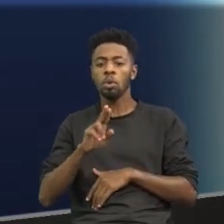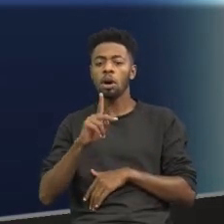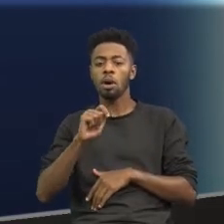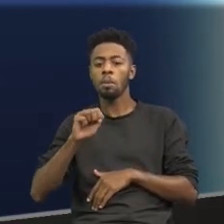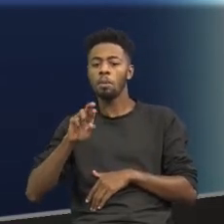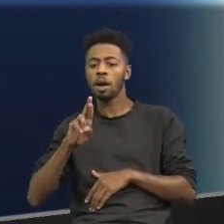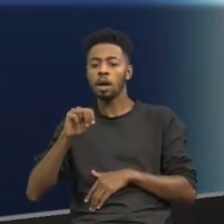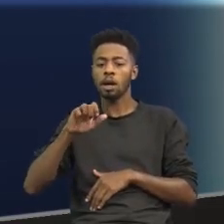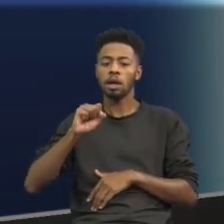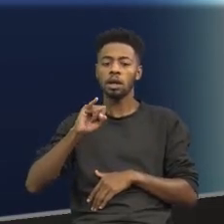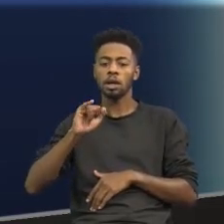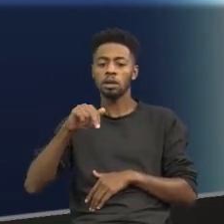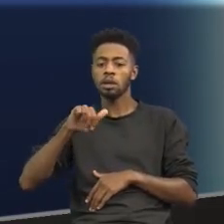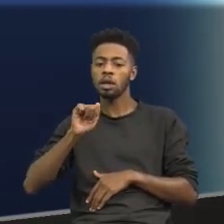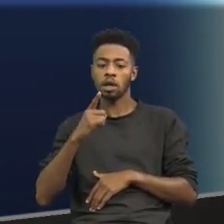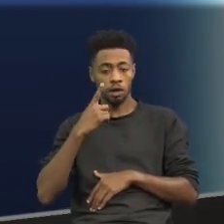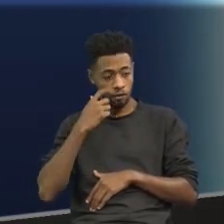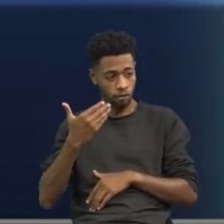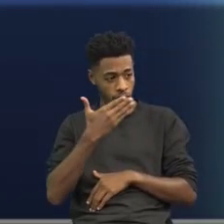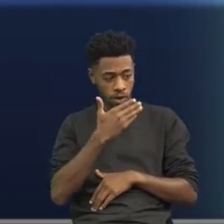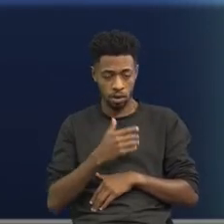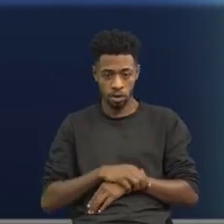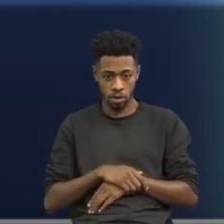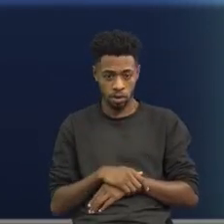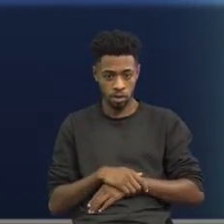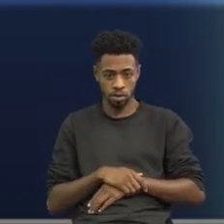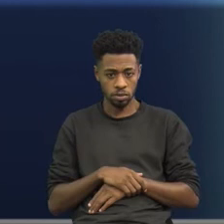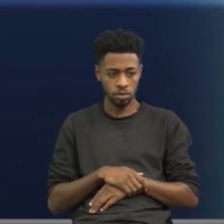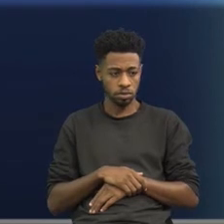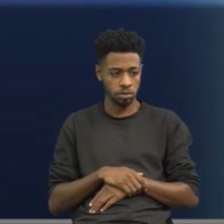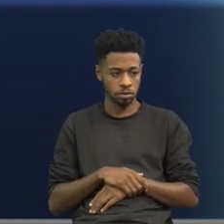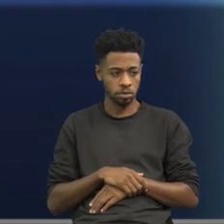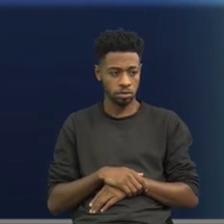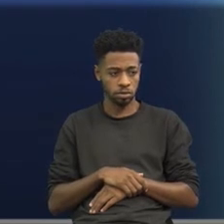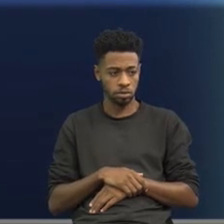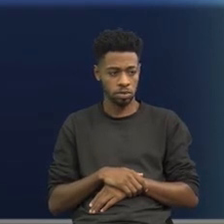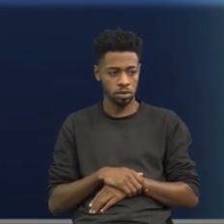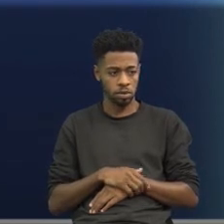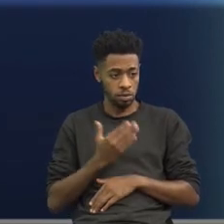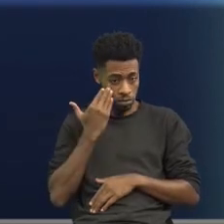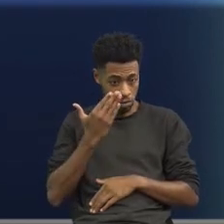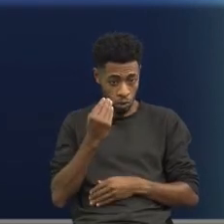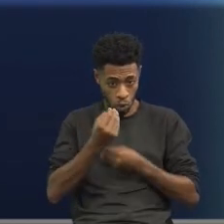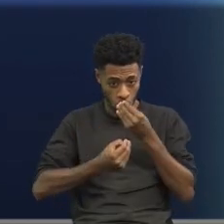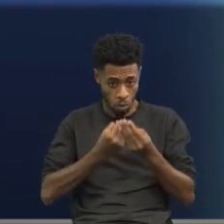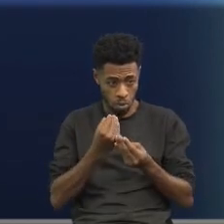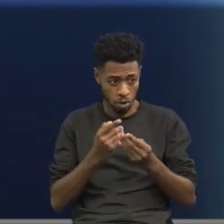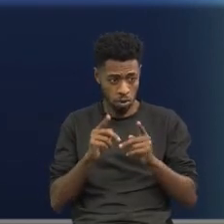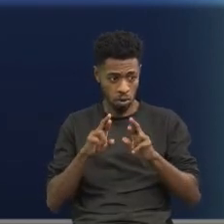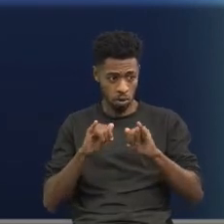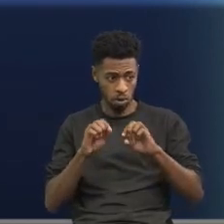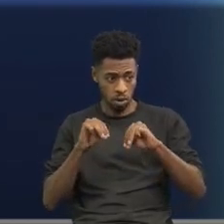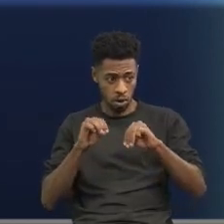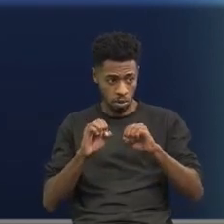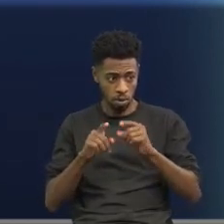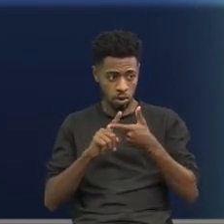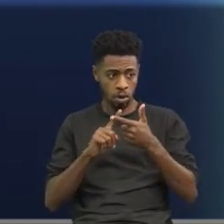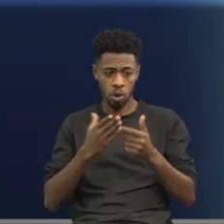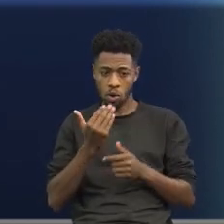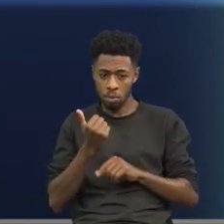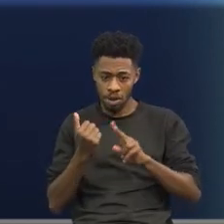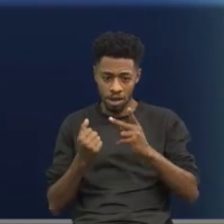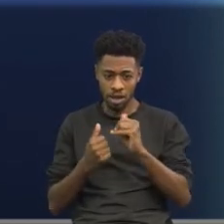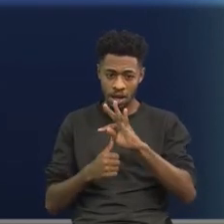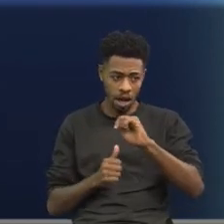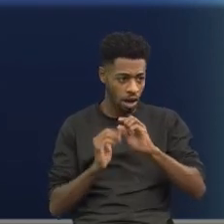quer ver como eu tenho indicação de parnasianismo aqui? Olhem só, nesse pedacinho, por exemplo. Vê de como prima em comer os hiatos. Que